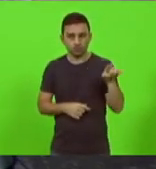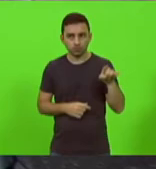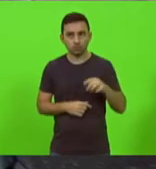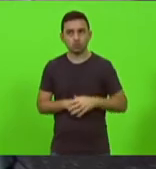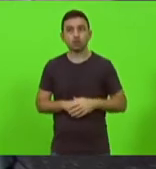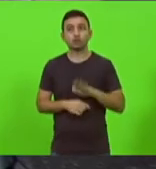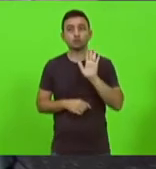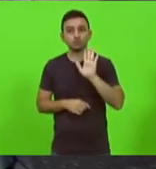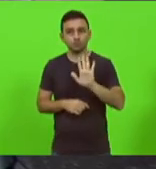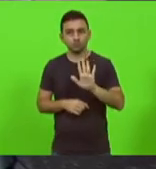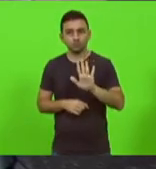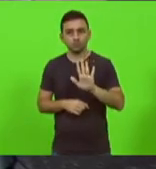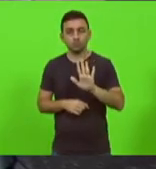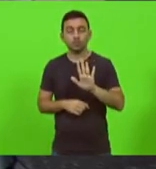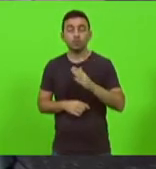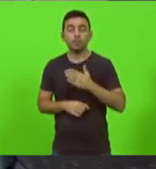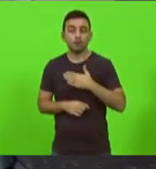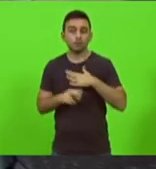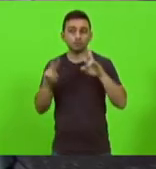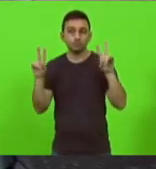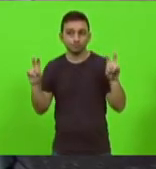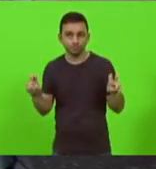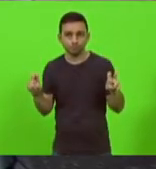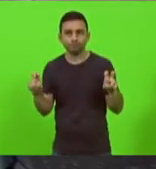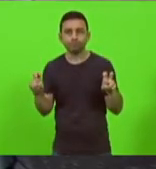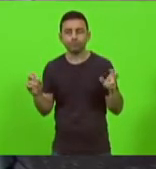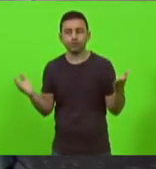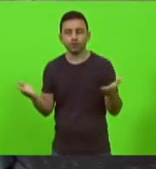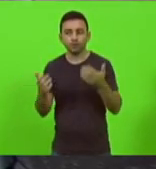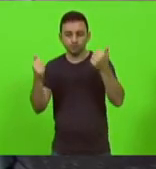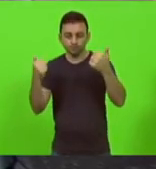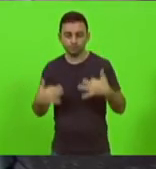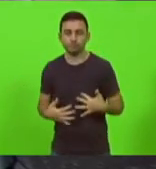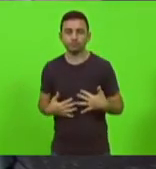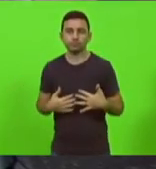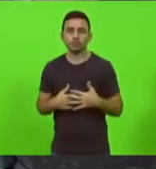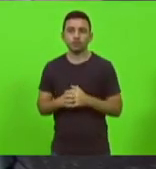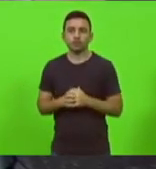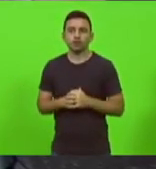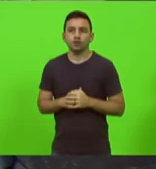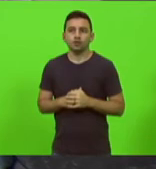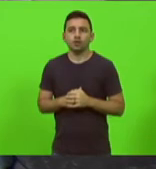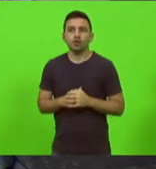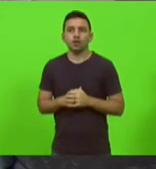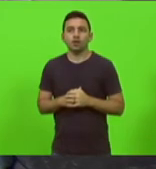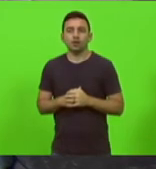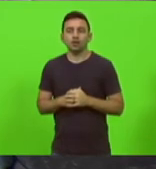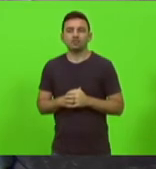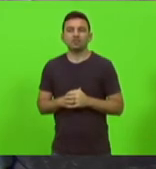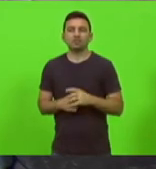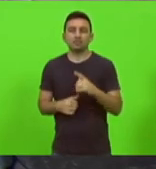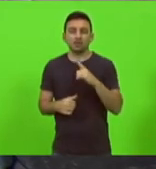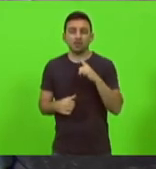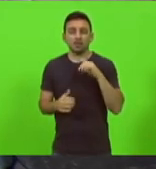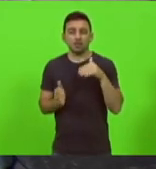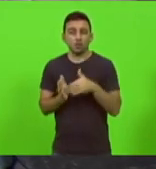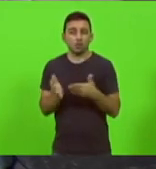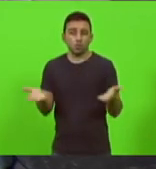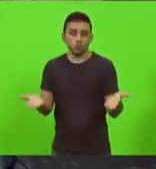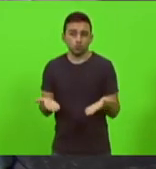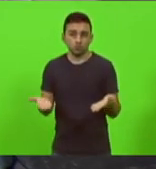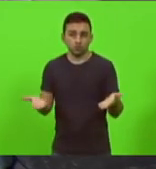eu quero falar sobre um assunto que também hoje amarga amarga